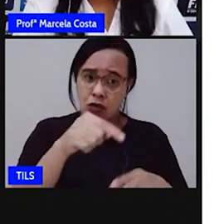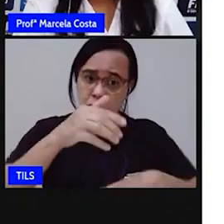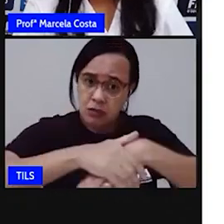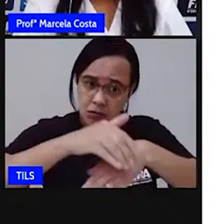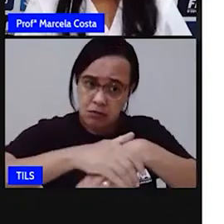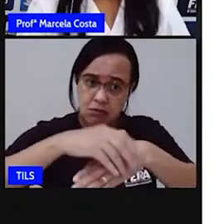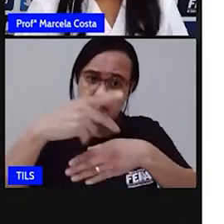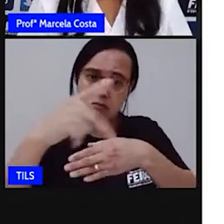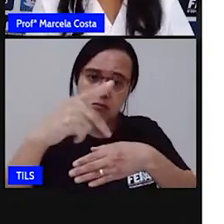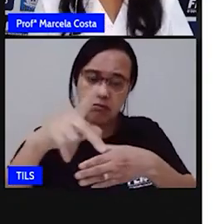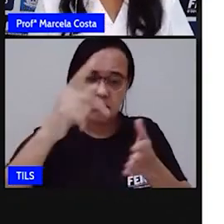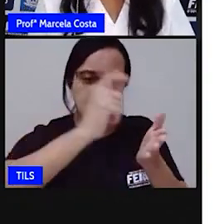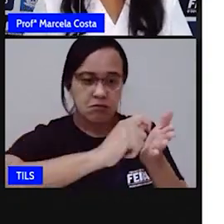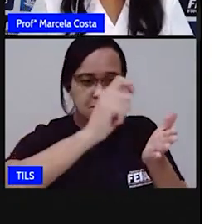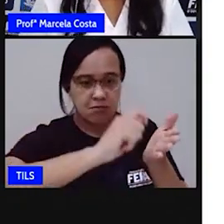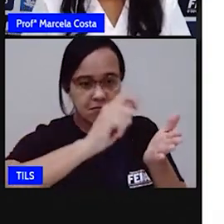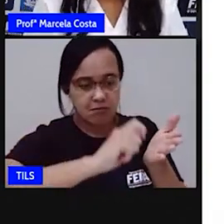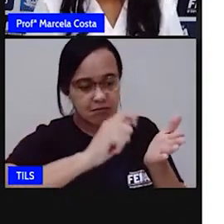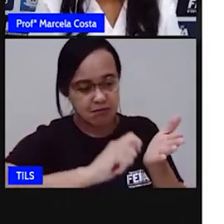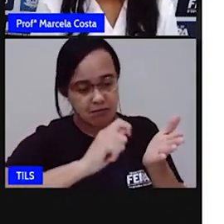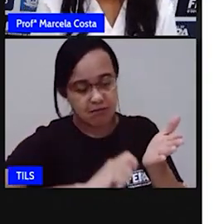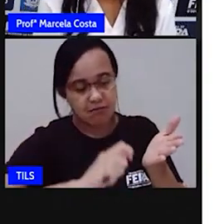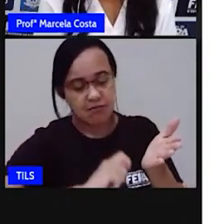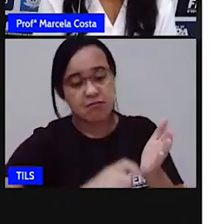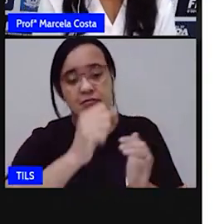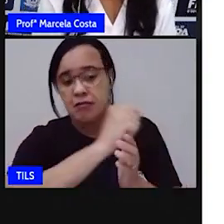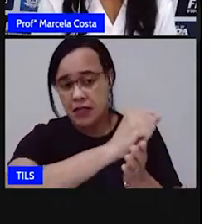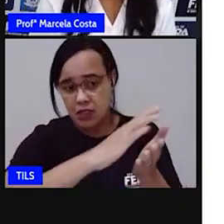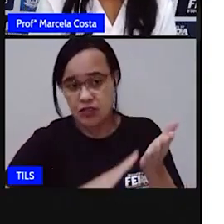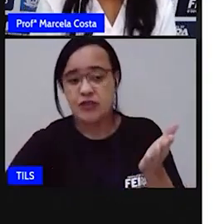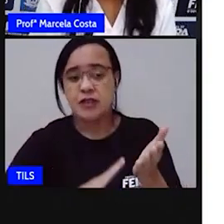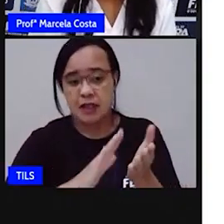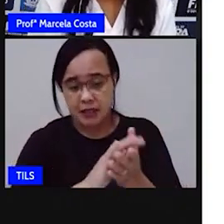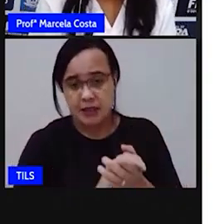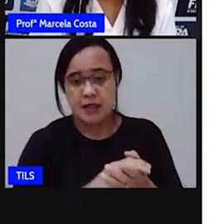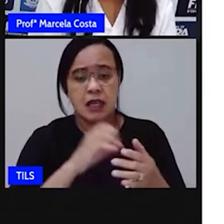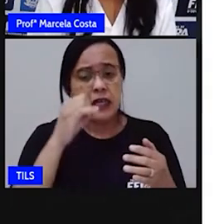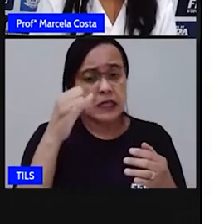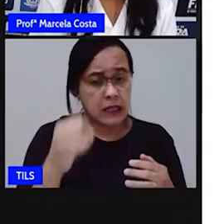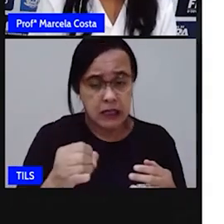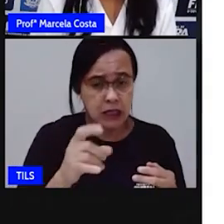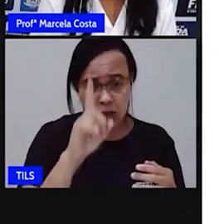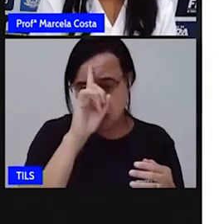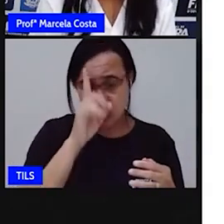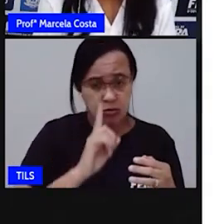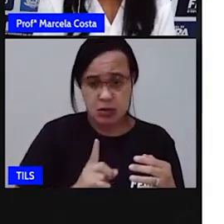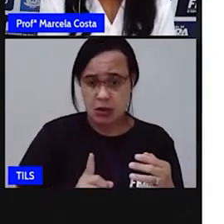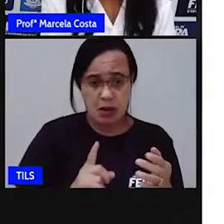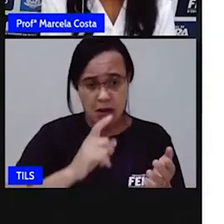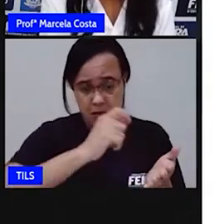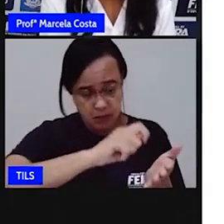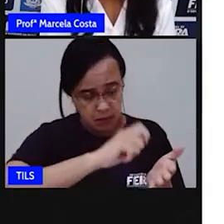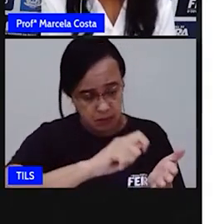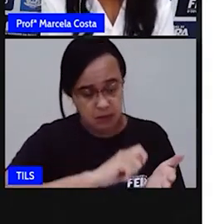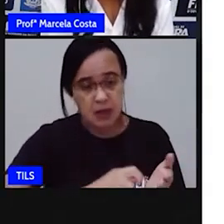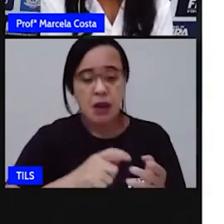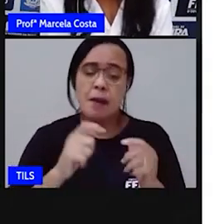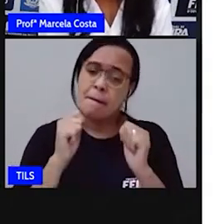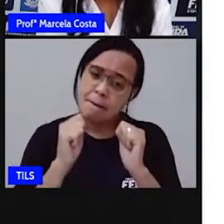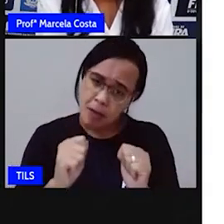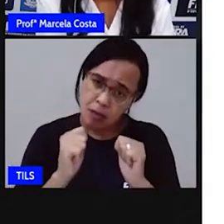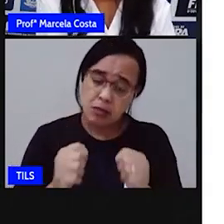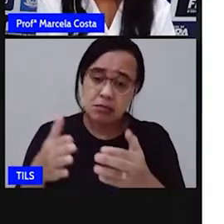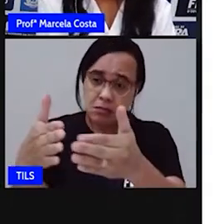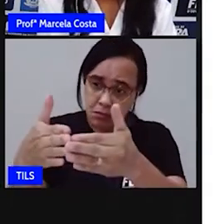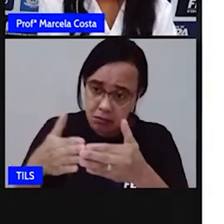aqui. Nesse momento, pra fazer essa escrita, se você ainda não sabe escrever sozinho, você vai precisar da ajuda de um responsável para te